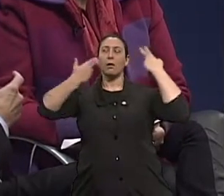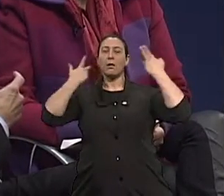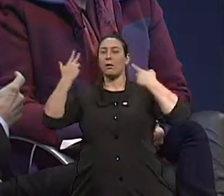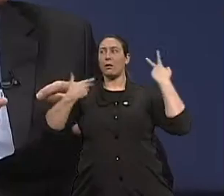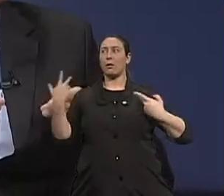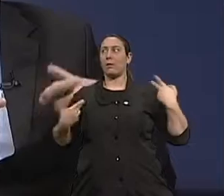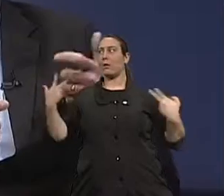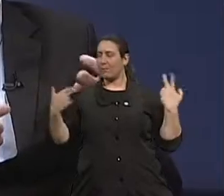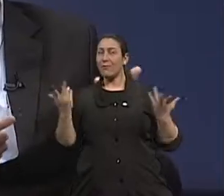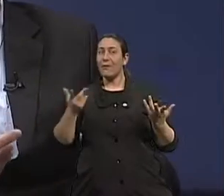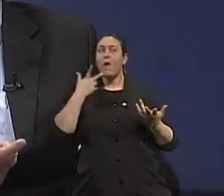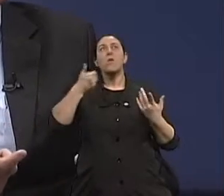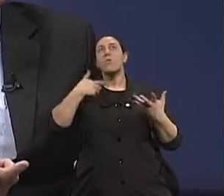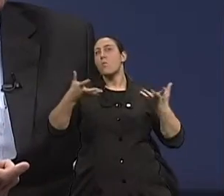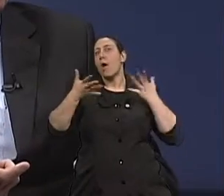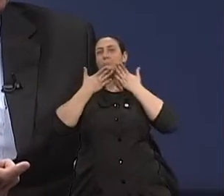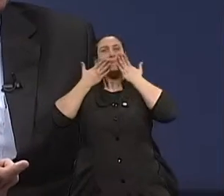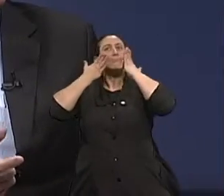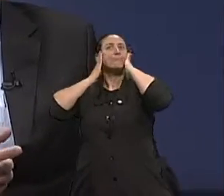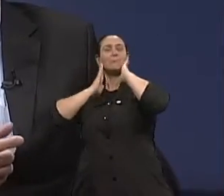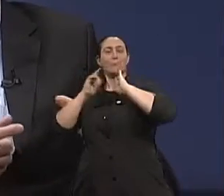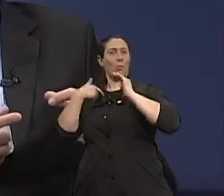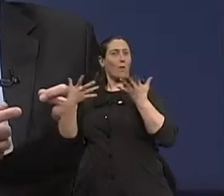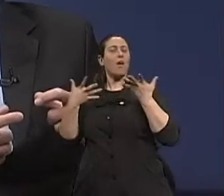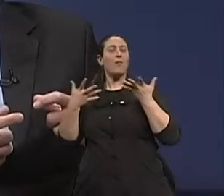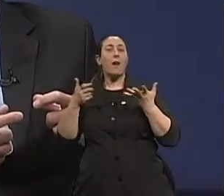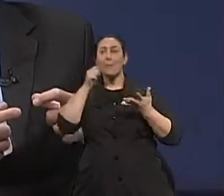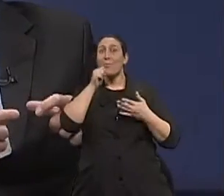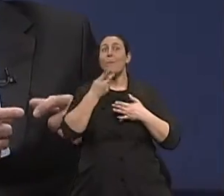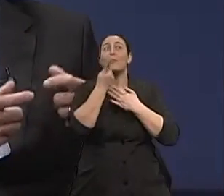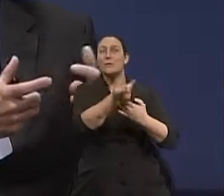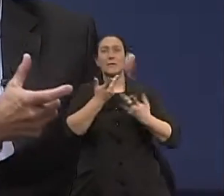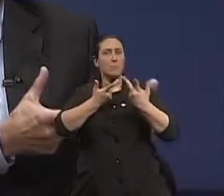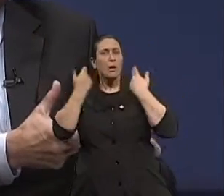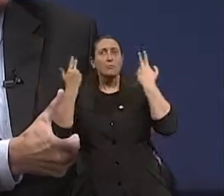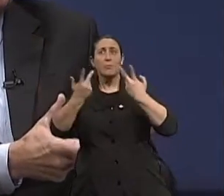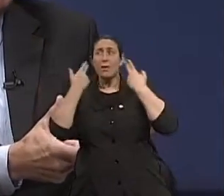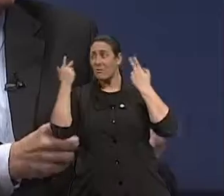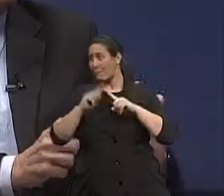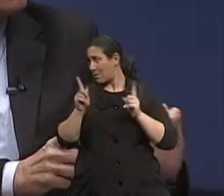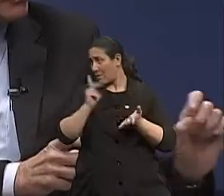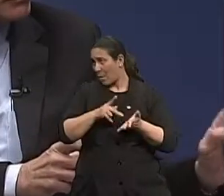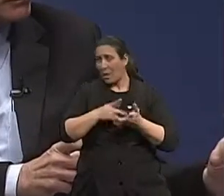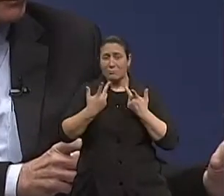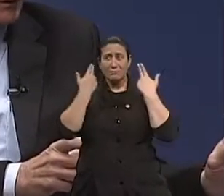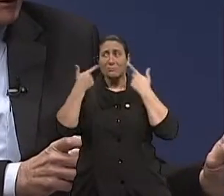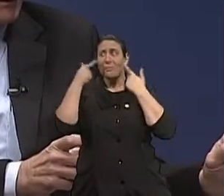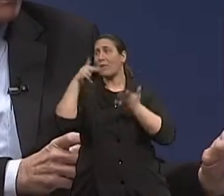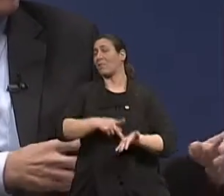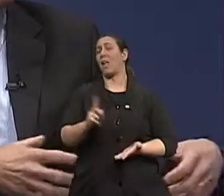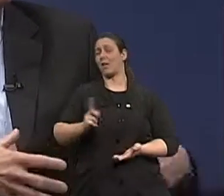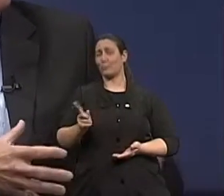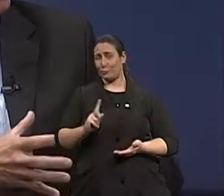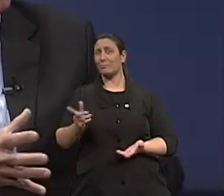para buscar a ilusão do rejuvenescimento. Elas buscam na cirurgia plástica um falso rejuvenescimento, que nós não somos contra.